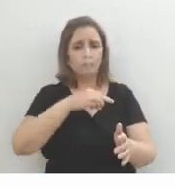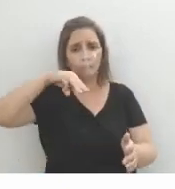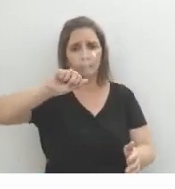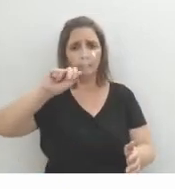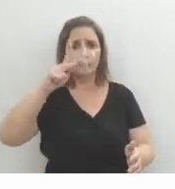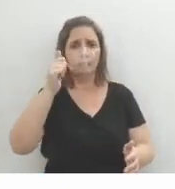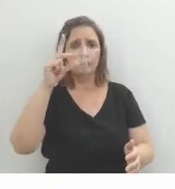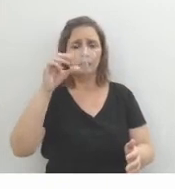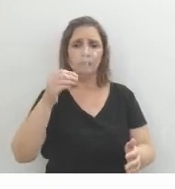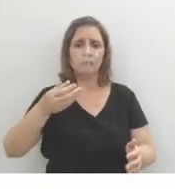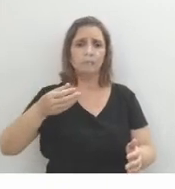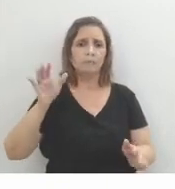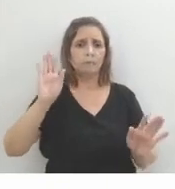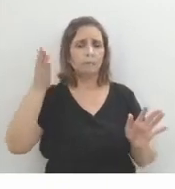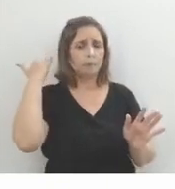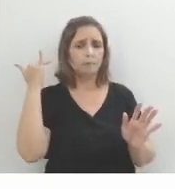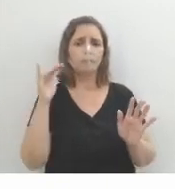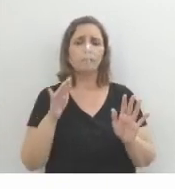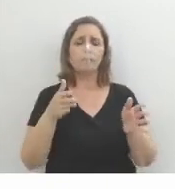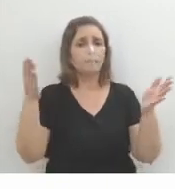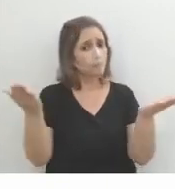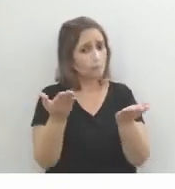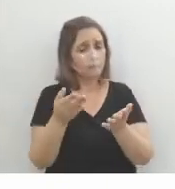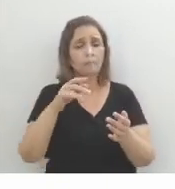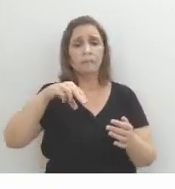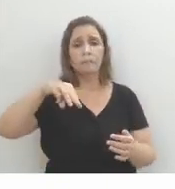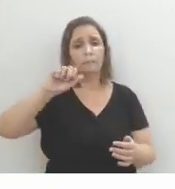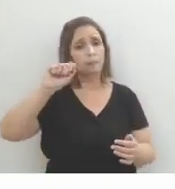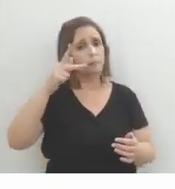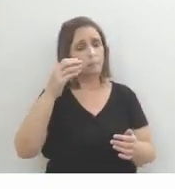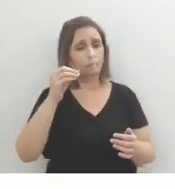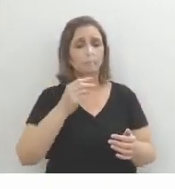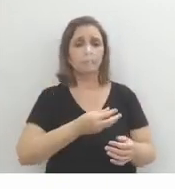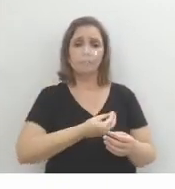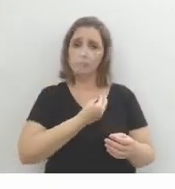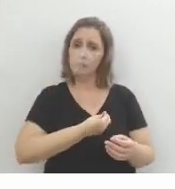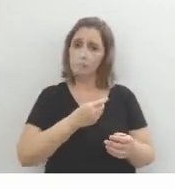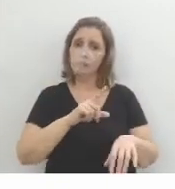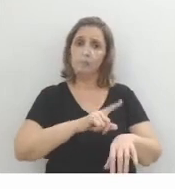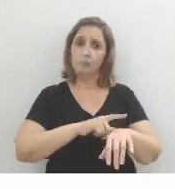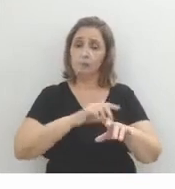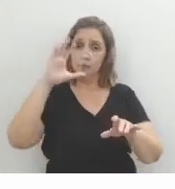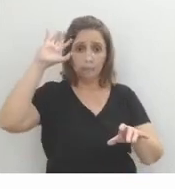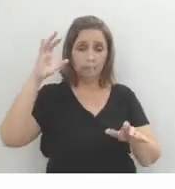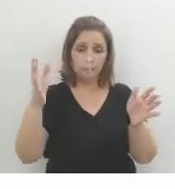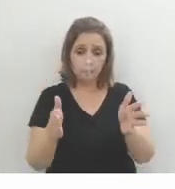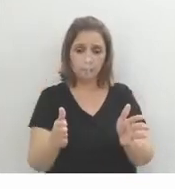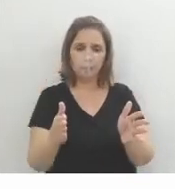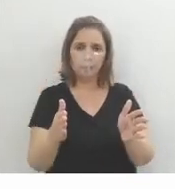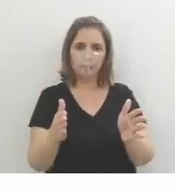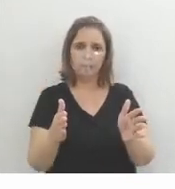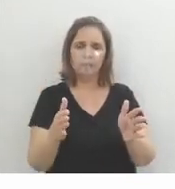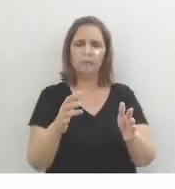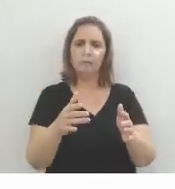tá bom? Não era nada de passado, não. Era uma crítica contemporânea ao momento exato da produção do livro. Isso aí é um caráter metalinguístico muito grande,